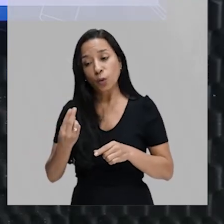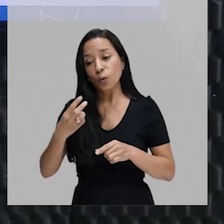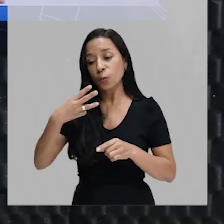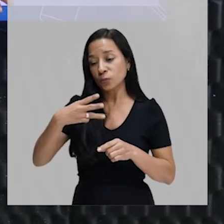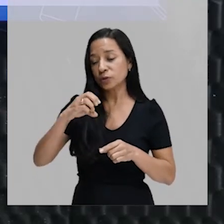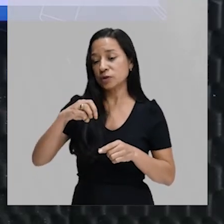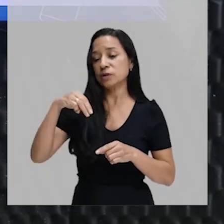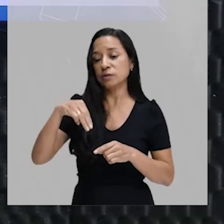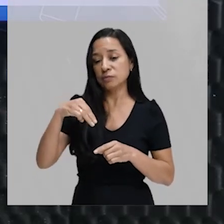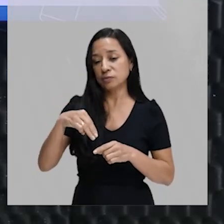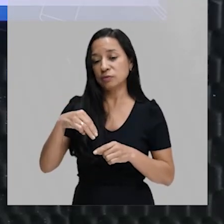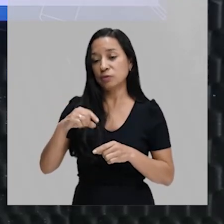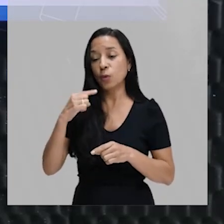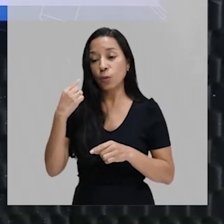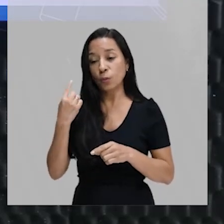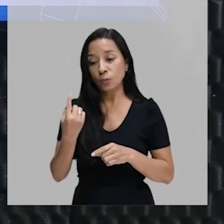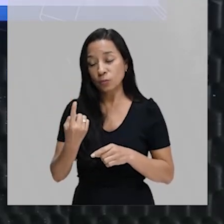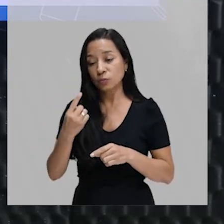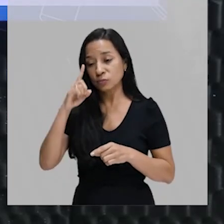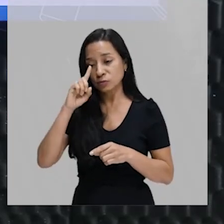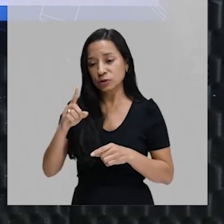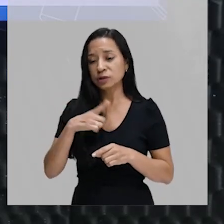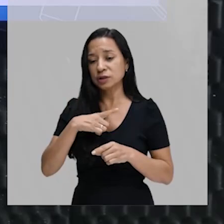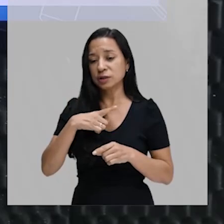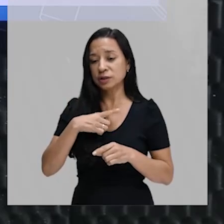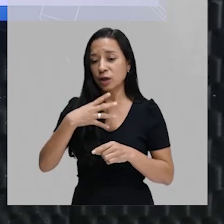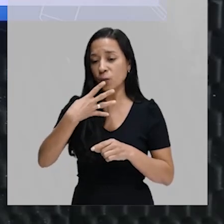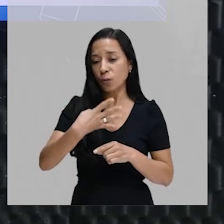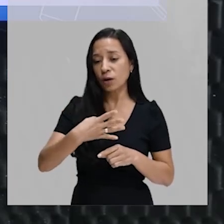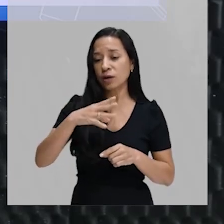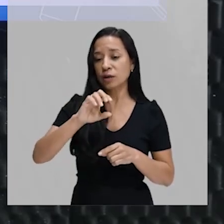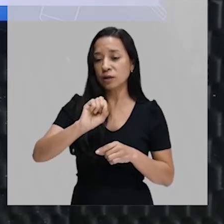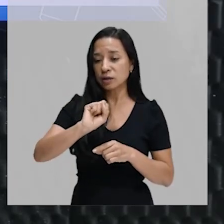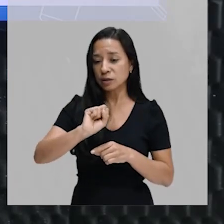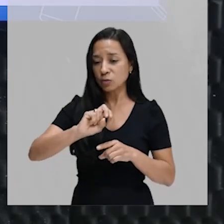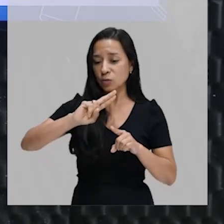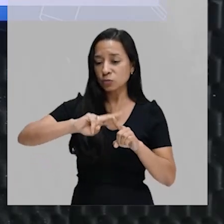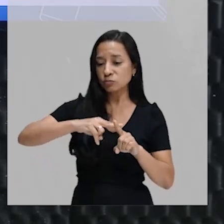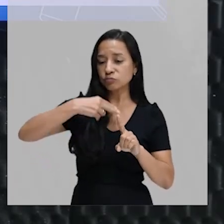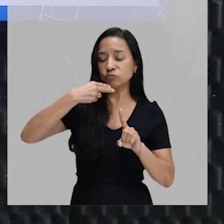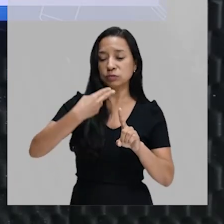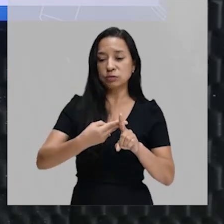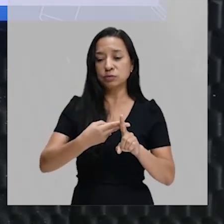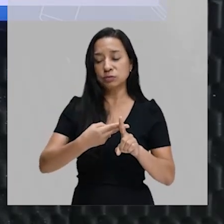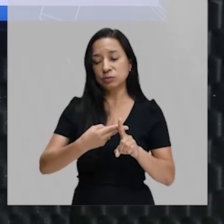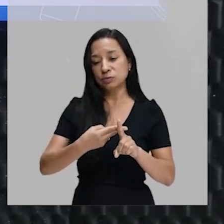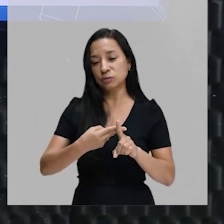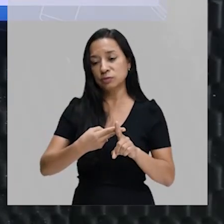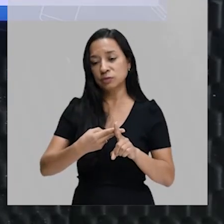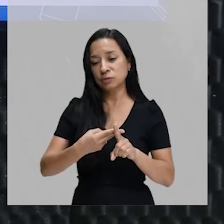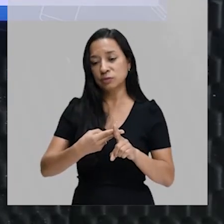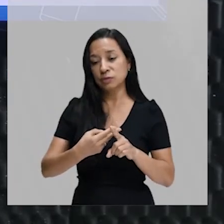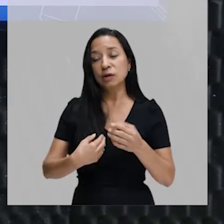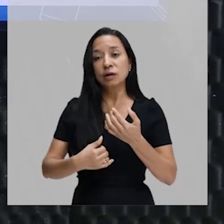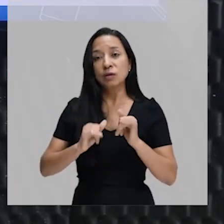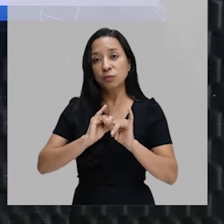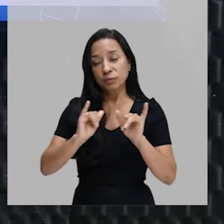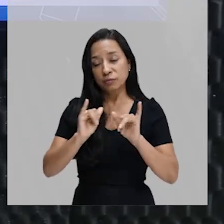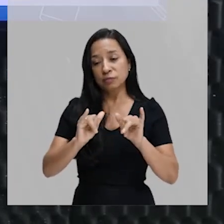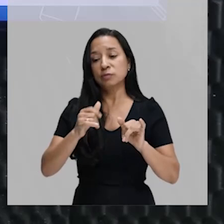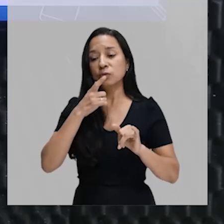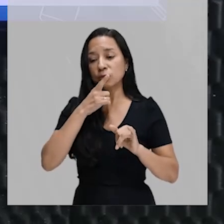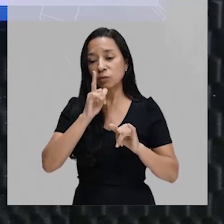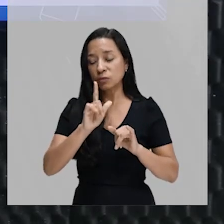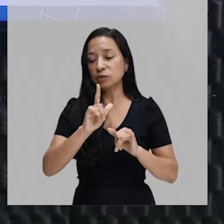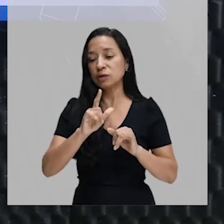de 48 duplicações. Com essa informação aqui, a gente consegue até calcular quantas bactérias